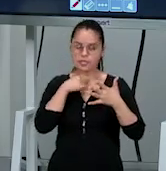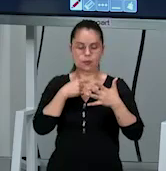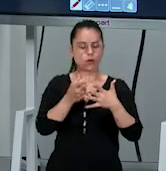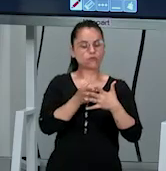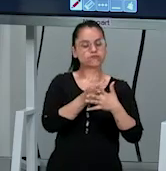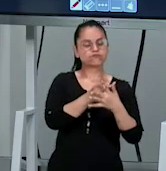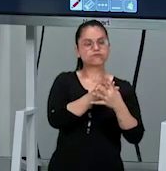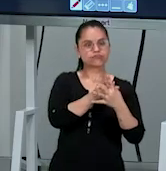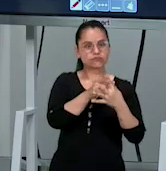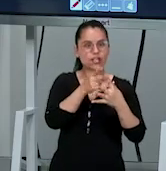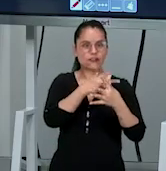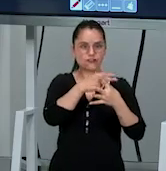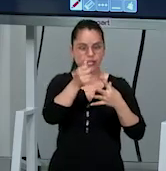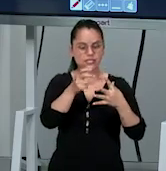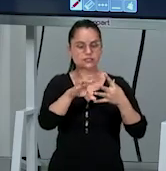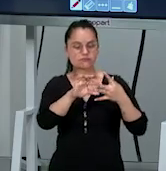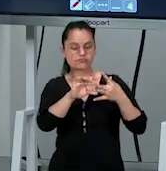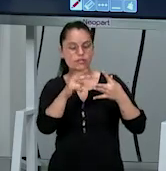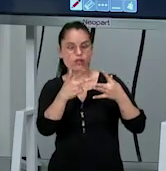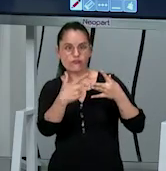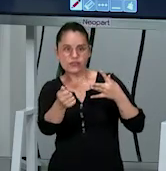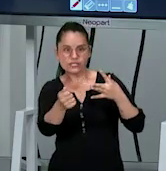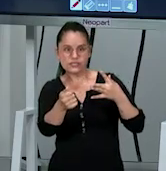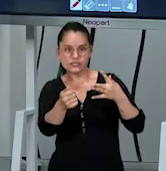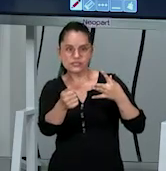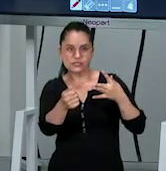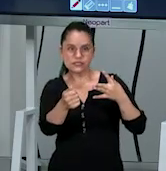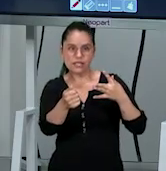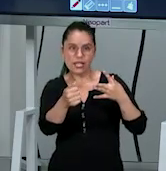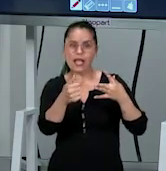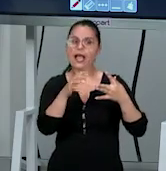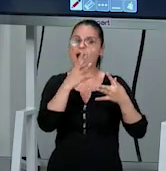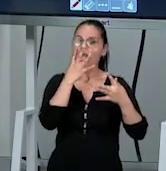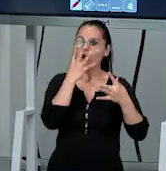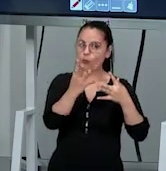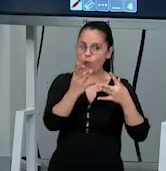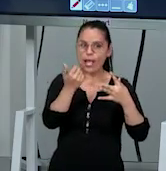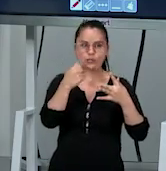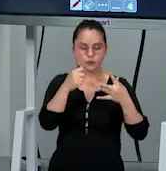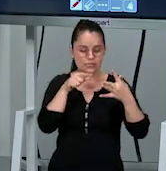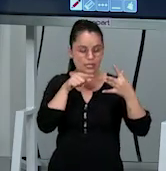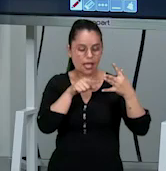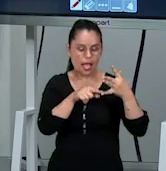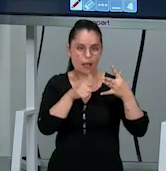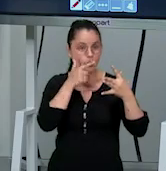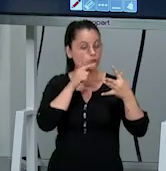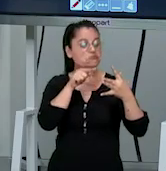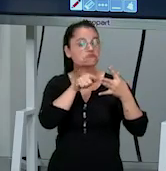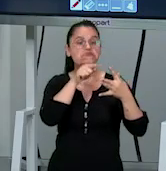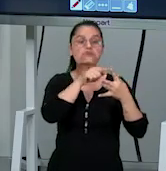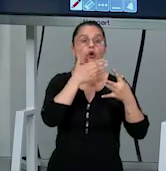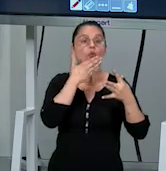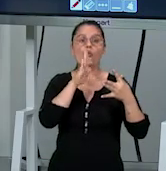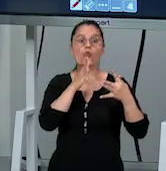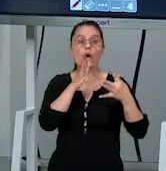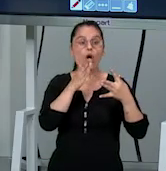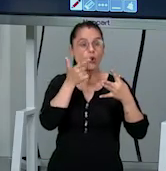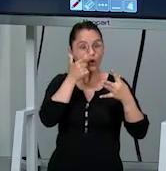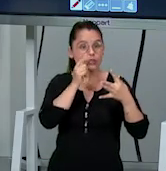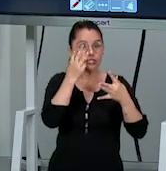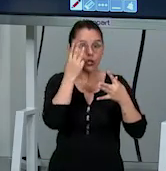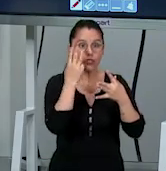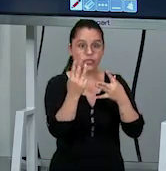sets, e outra equipe também ganha dois sets. Olha só, quantos sets foram disputados? Quatro. Vai precisar de um quinto set, pra que uma equipe faça